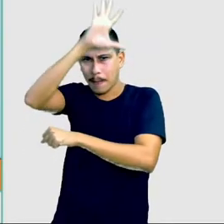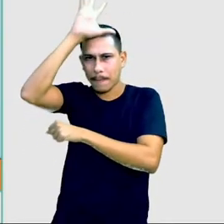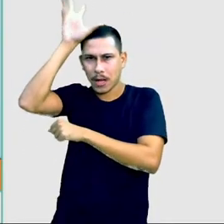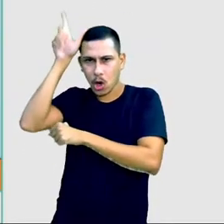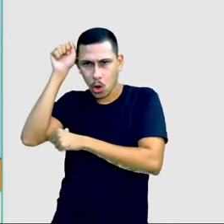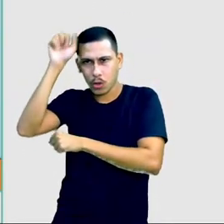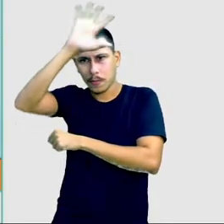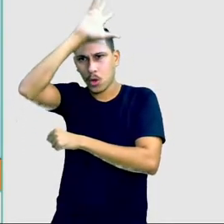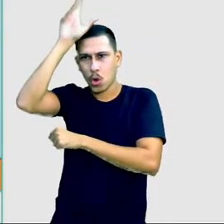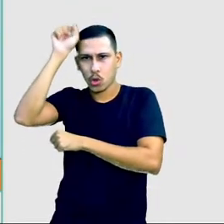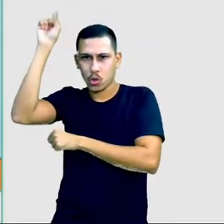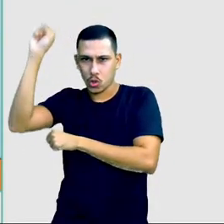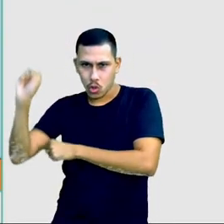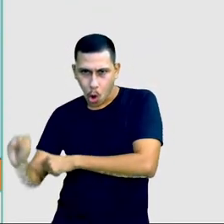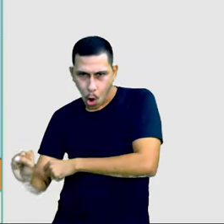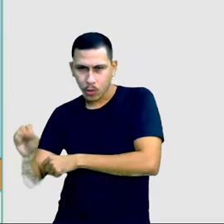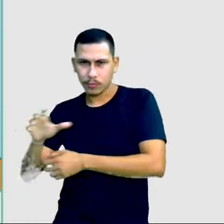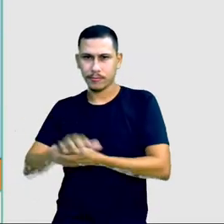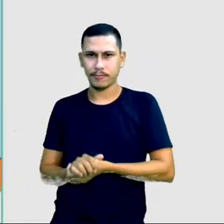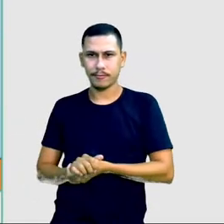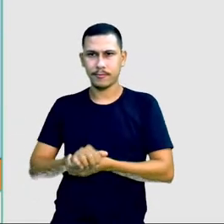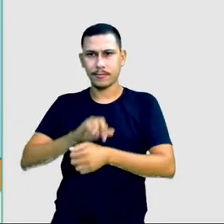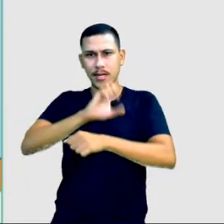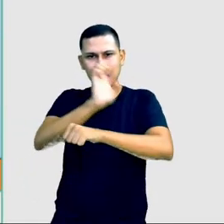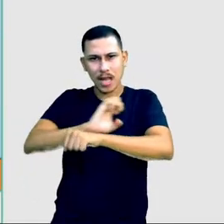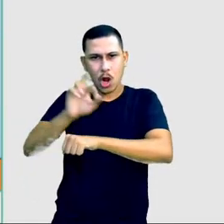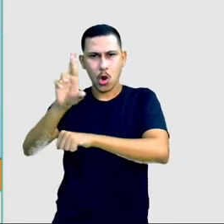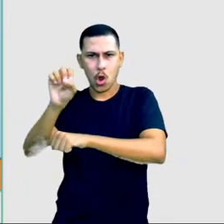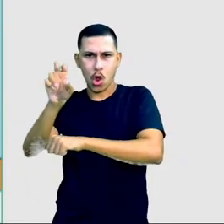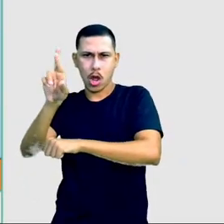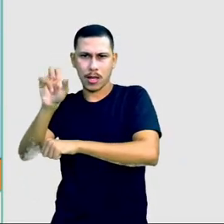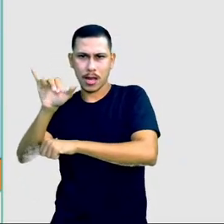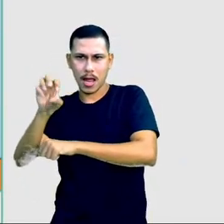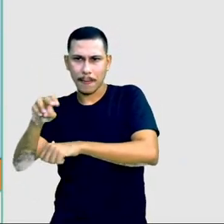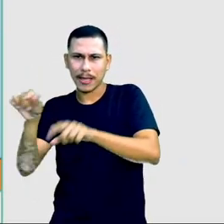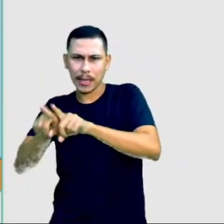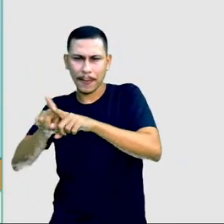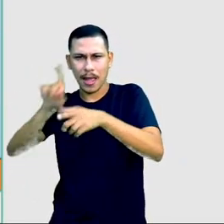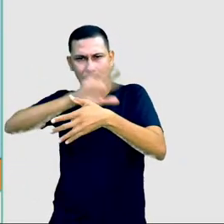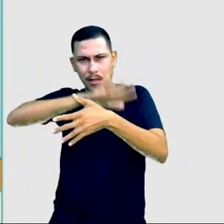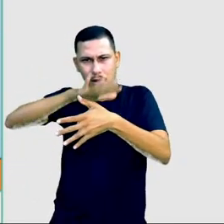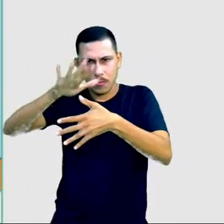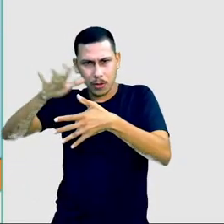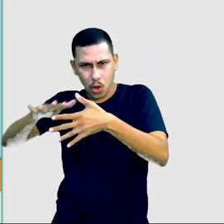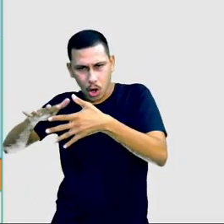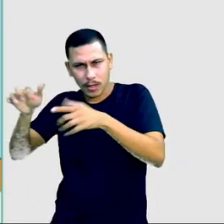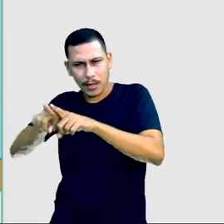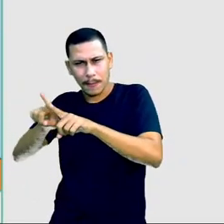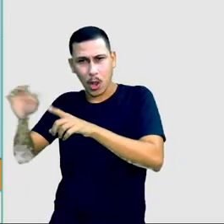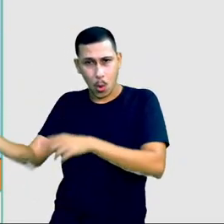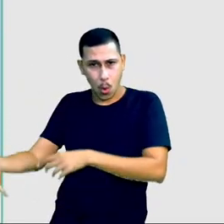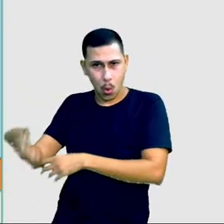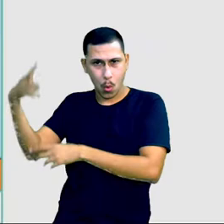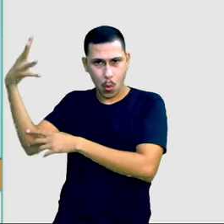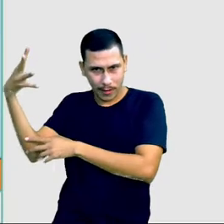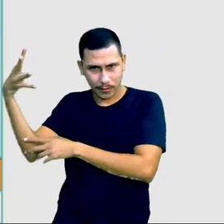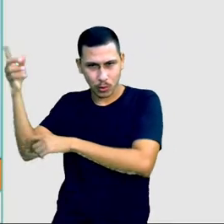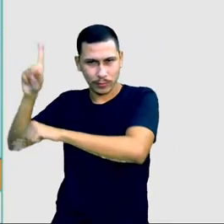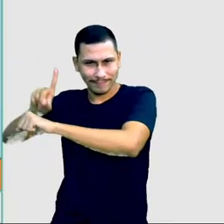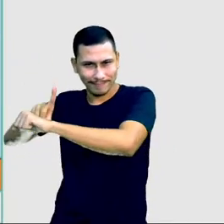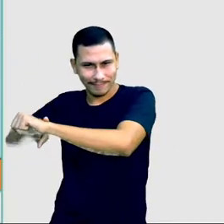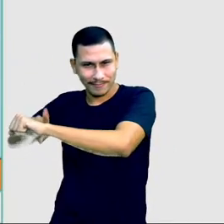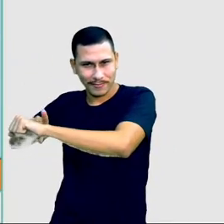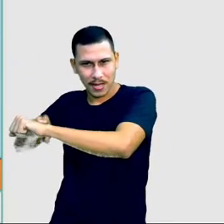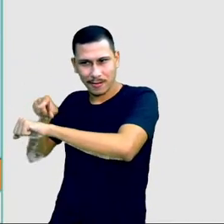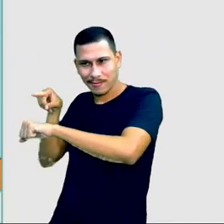Mato Grosso do Sul, Roraima, Rondônia e Amazonas. E nós temos o quarto fusos horário, que